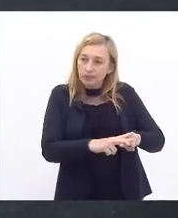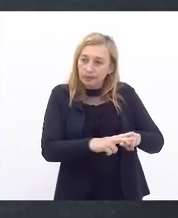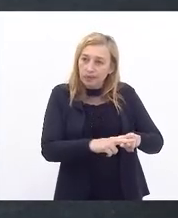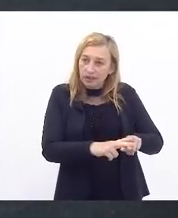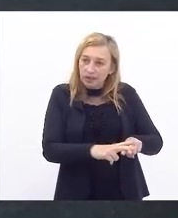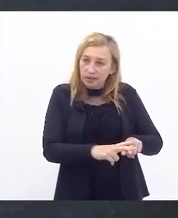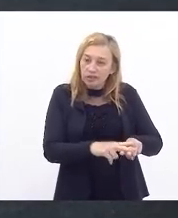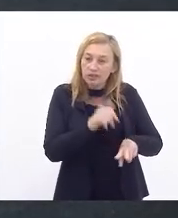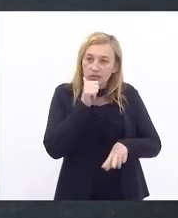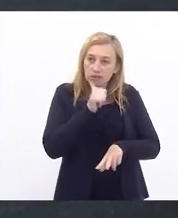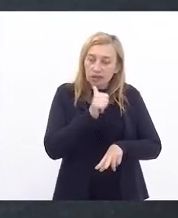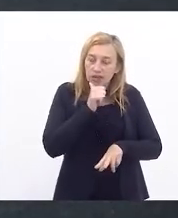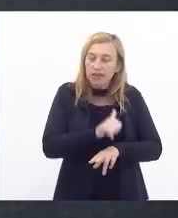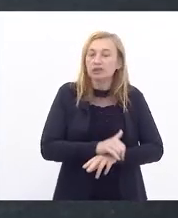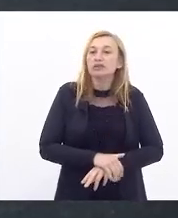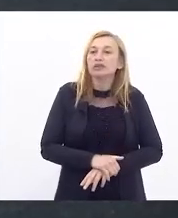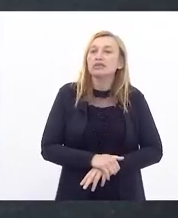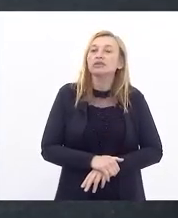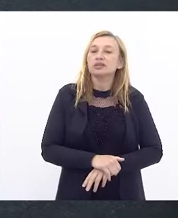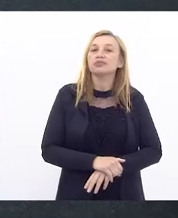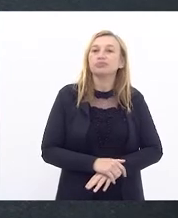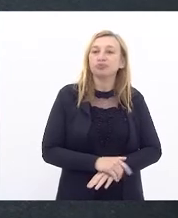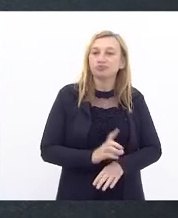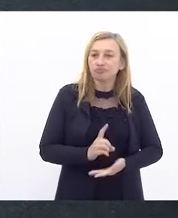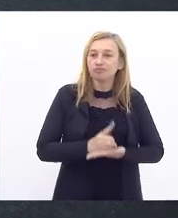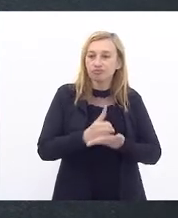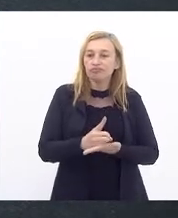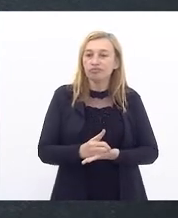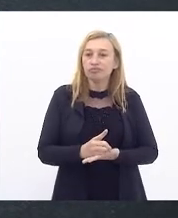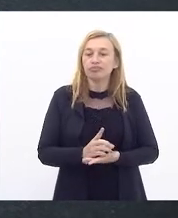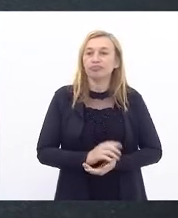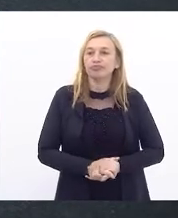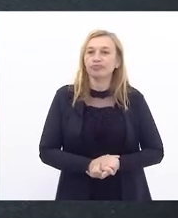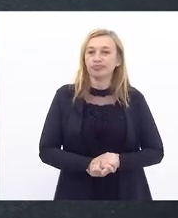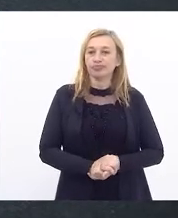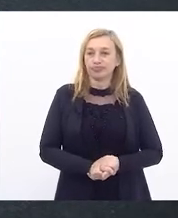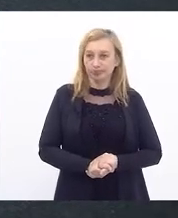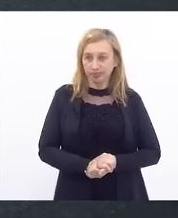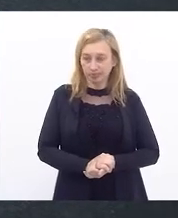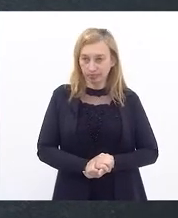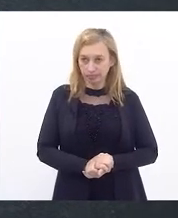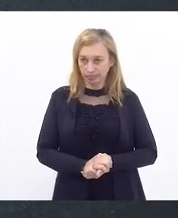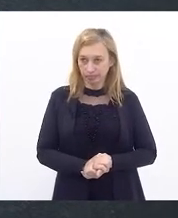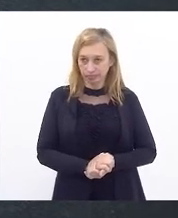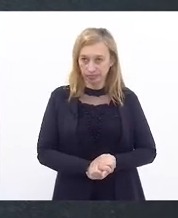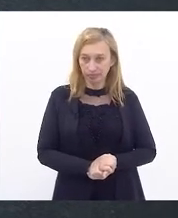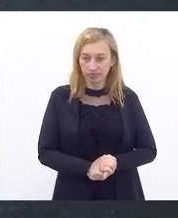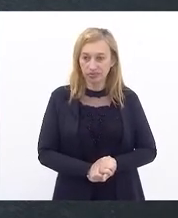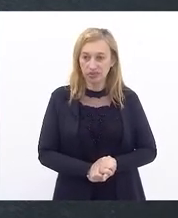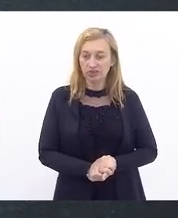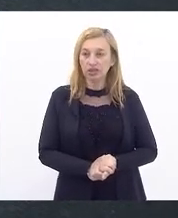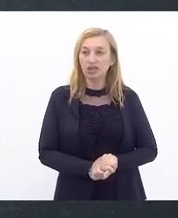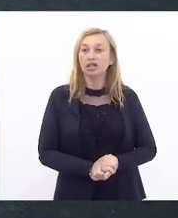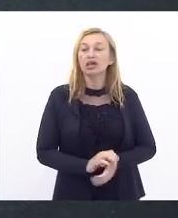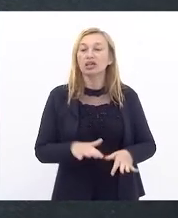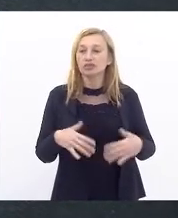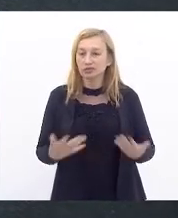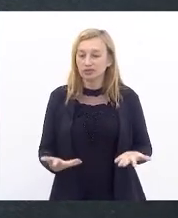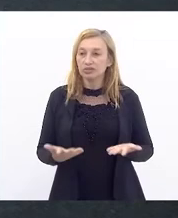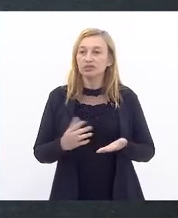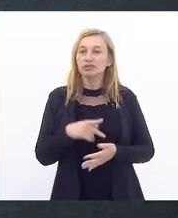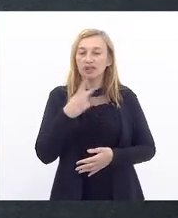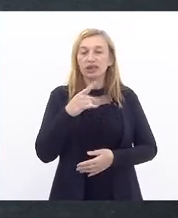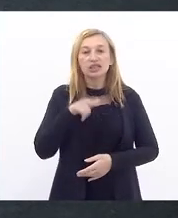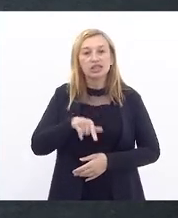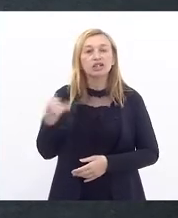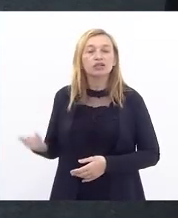conseguirem ali ter a sua dignidade no processo em que pagam ali a sua pena. Enfim, trazer aqui